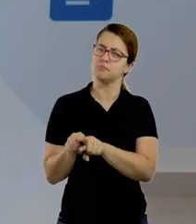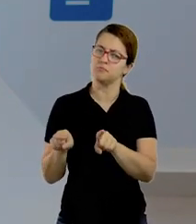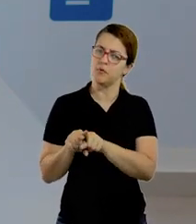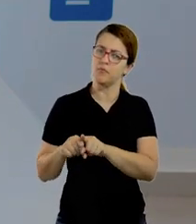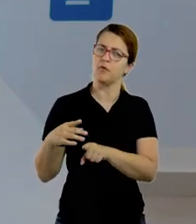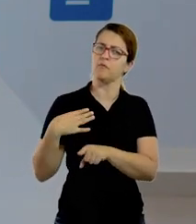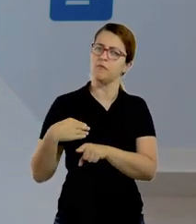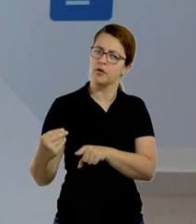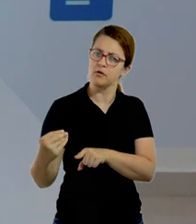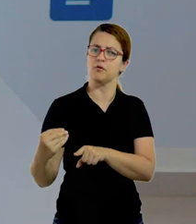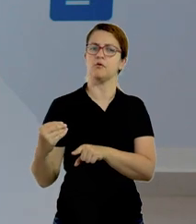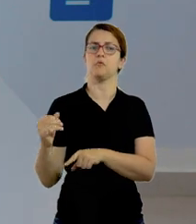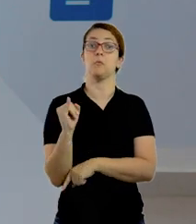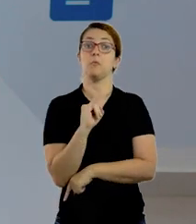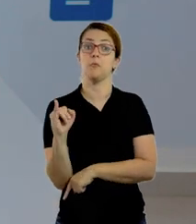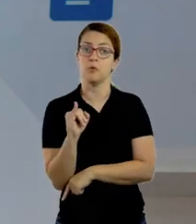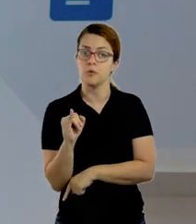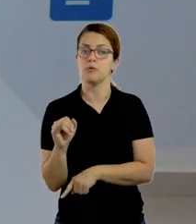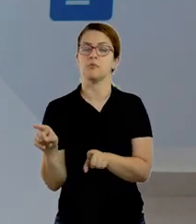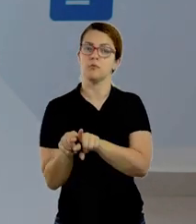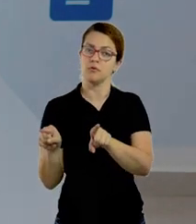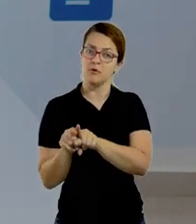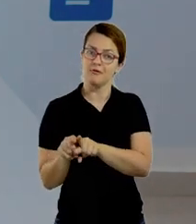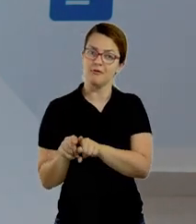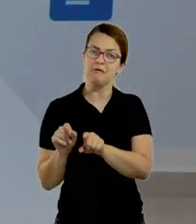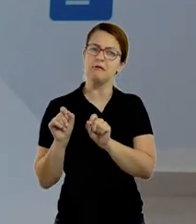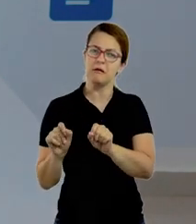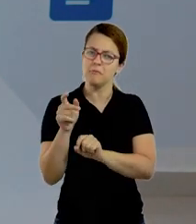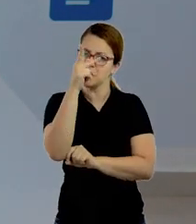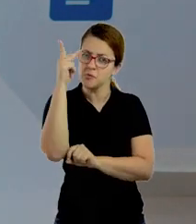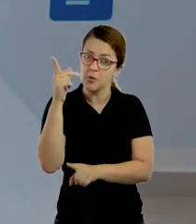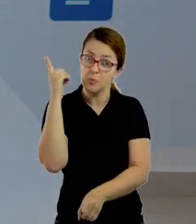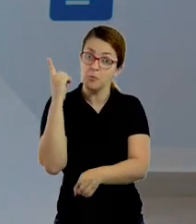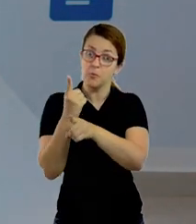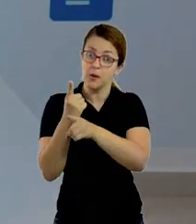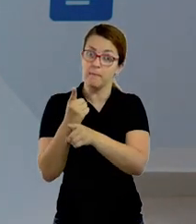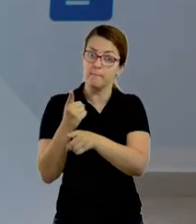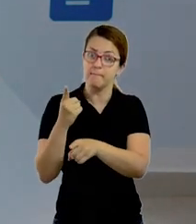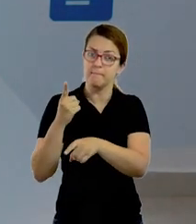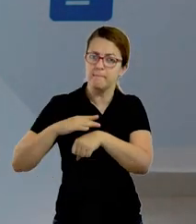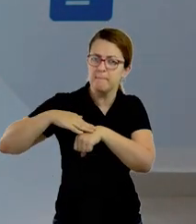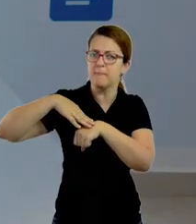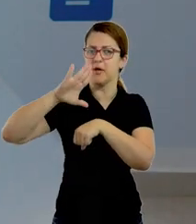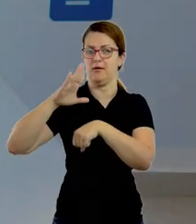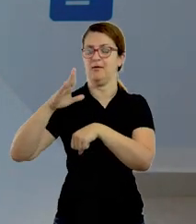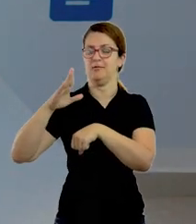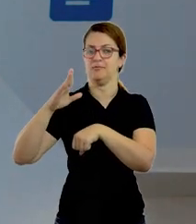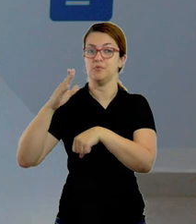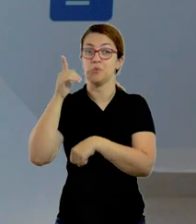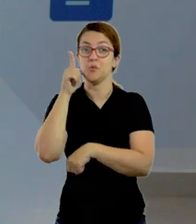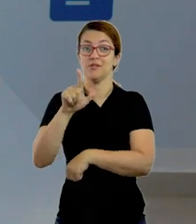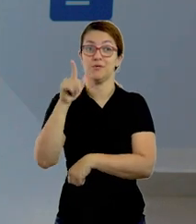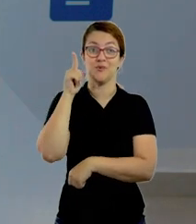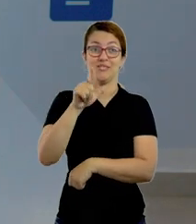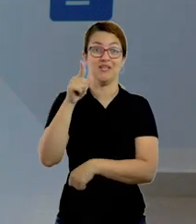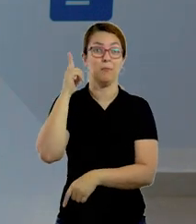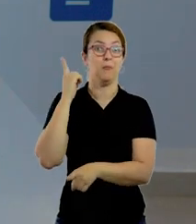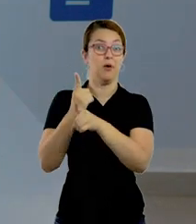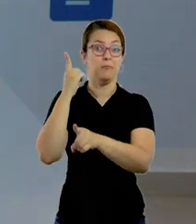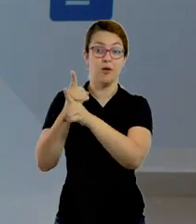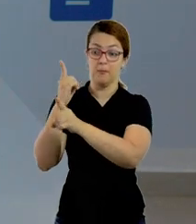irmãos para brincar também. E aí, quem encontrar mais letrinhas e acertar, vai